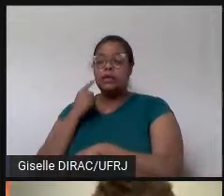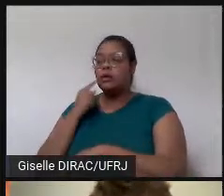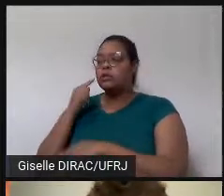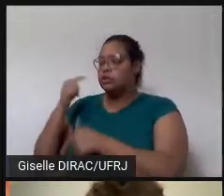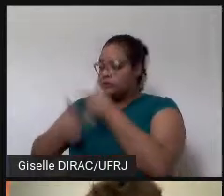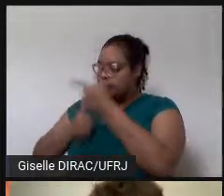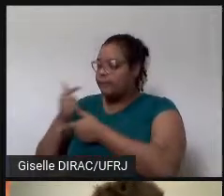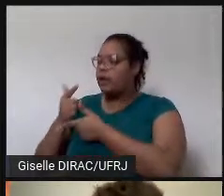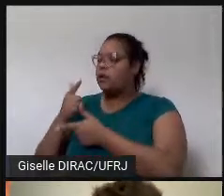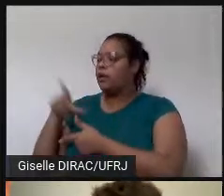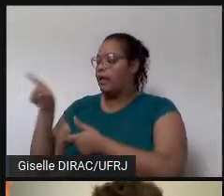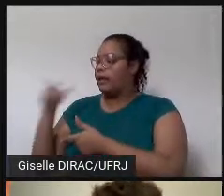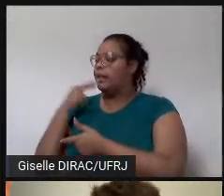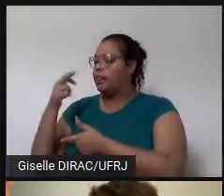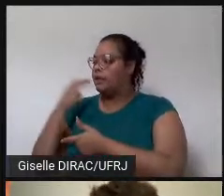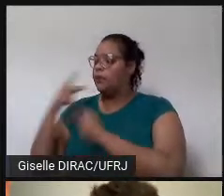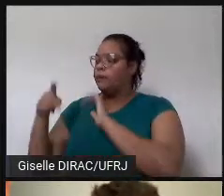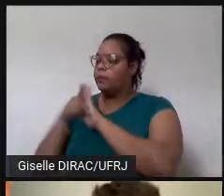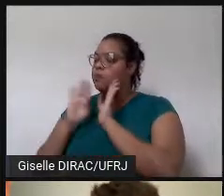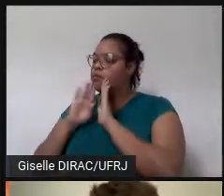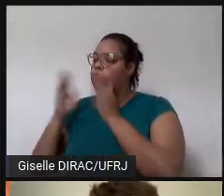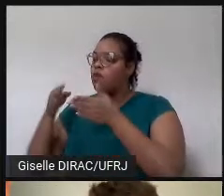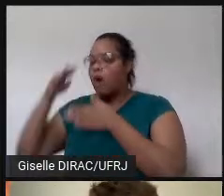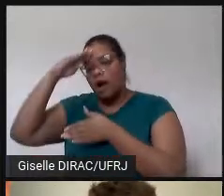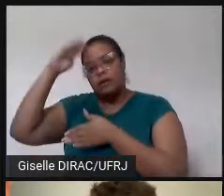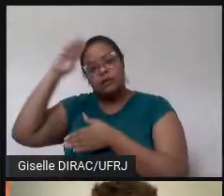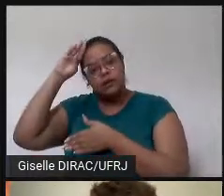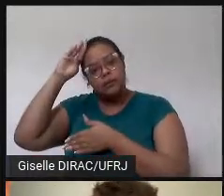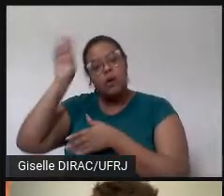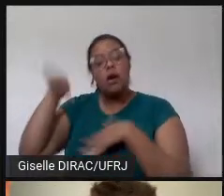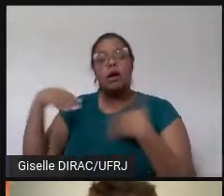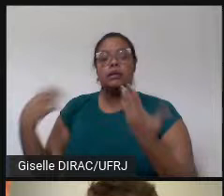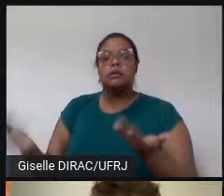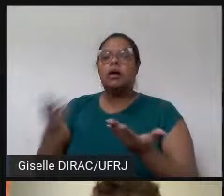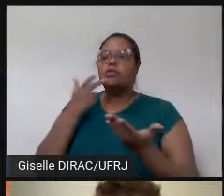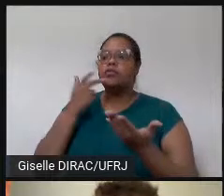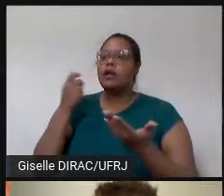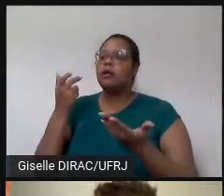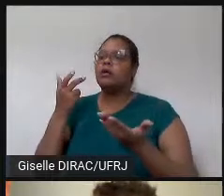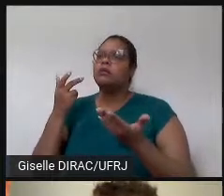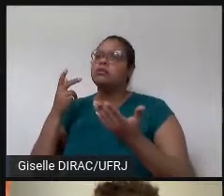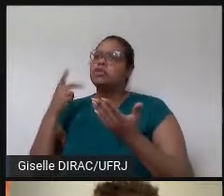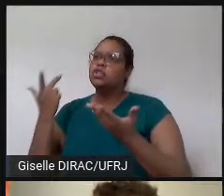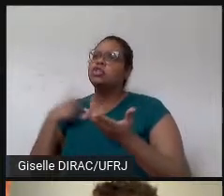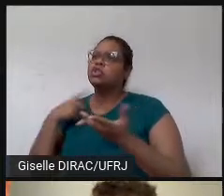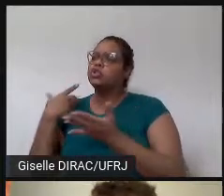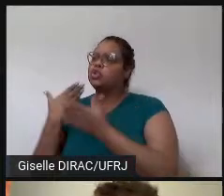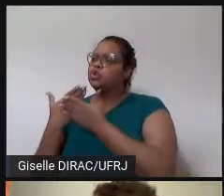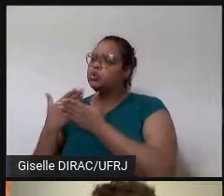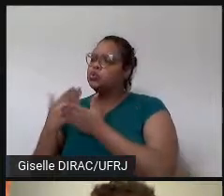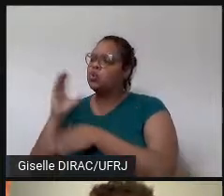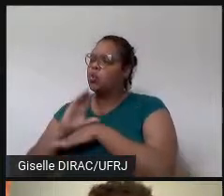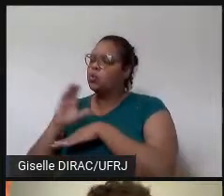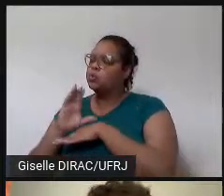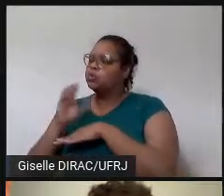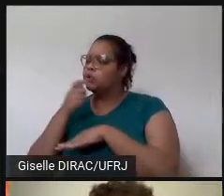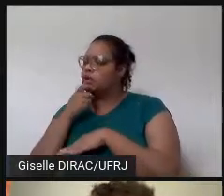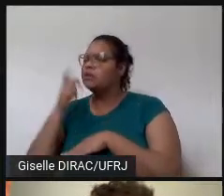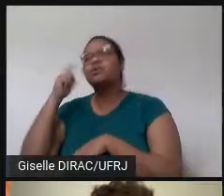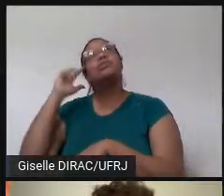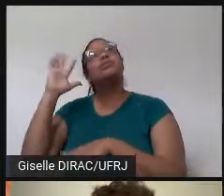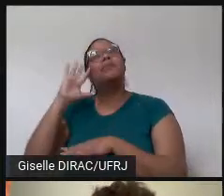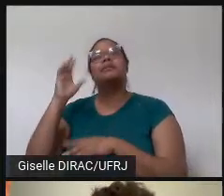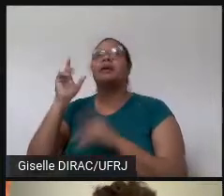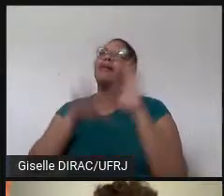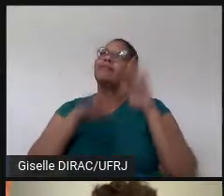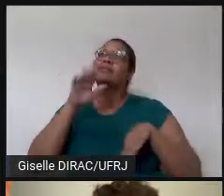E é importante frisar isso, porque quando a gente fala, nós oferecemos cursos de inglês, as pessoas podem ter em mente aqueles cursos, por